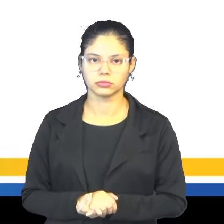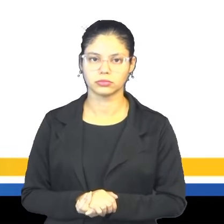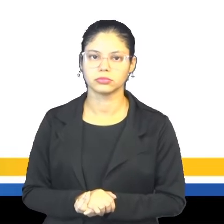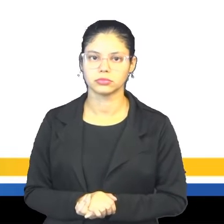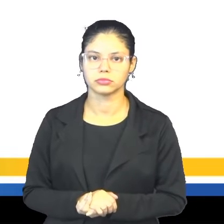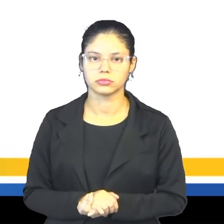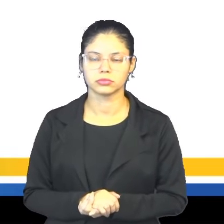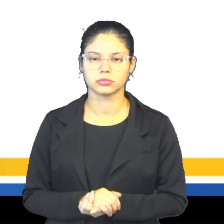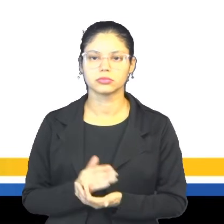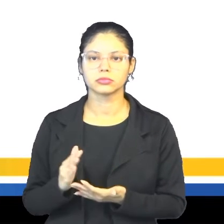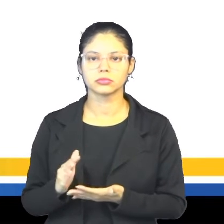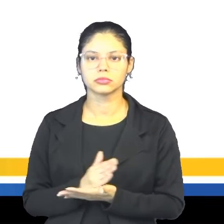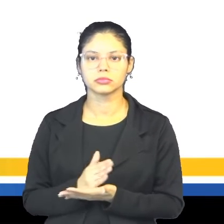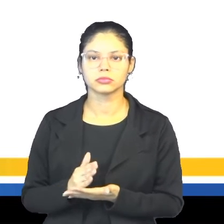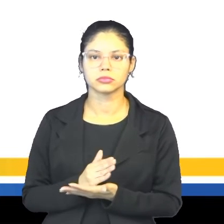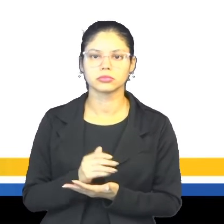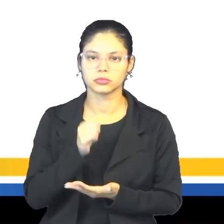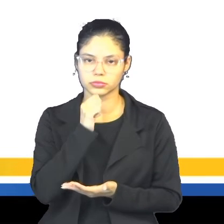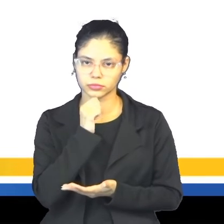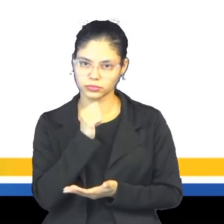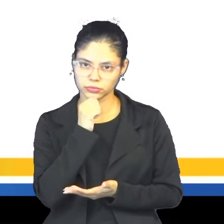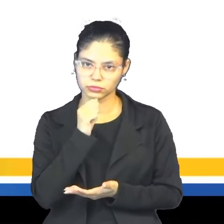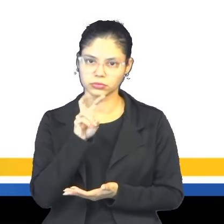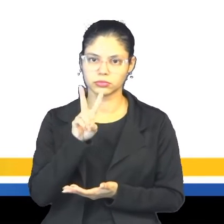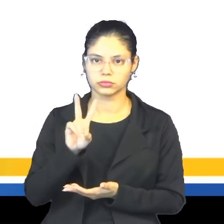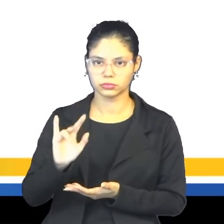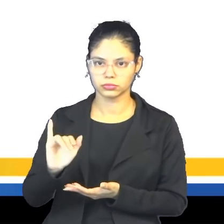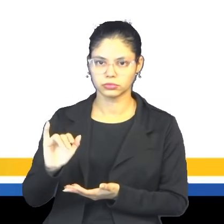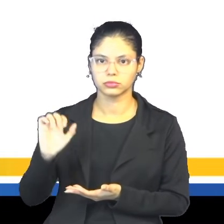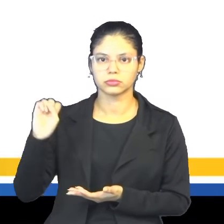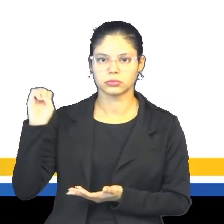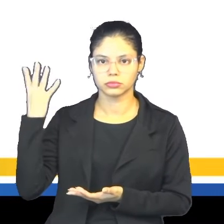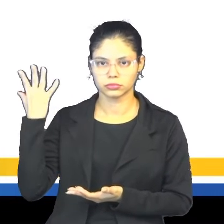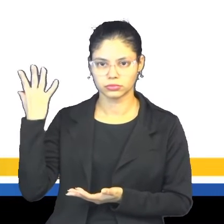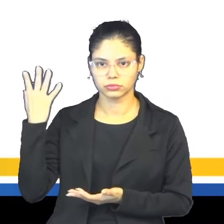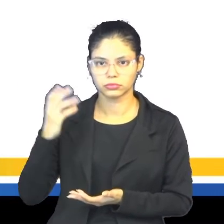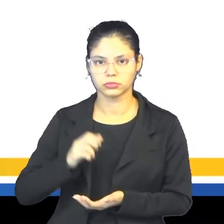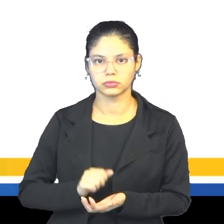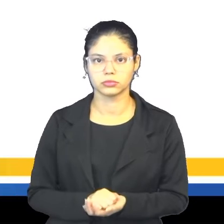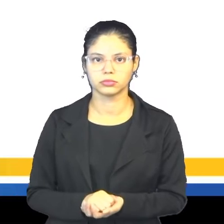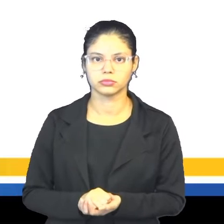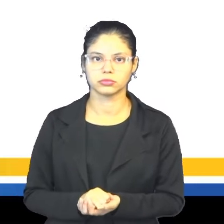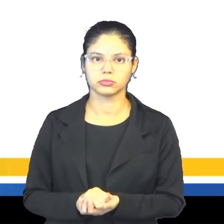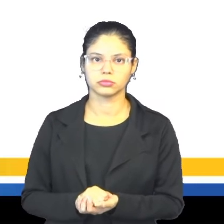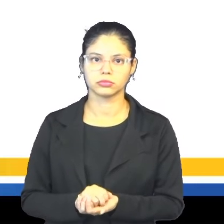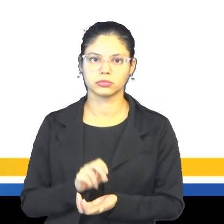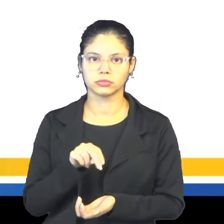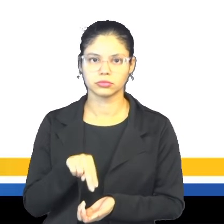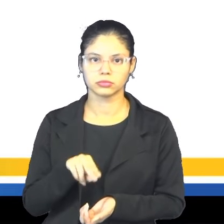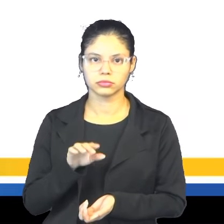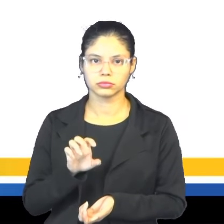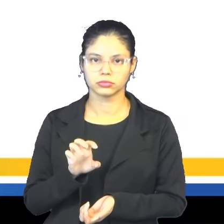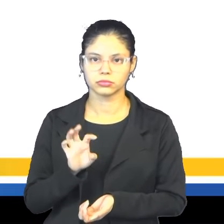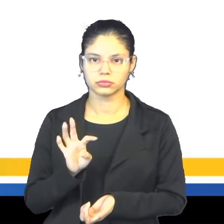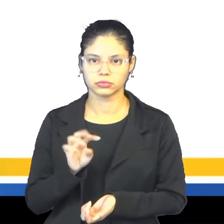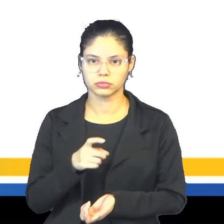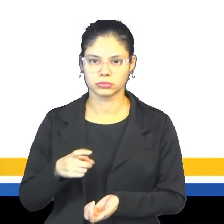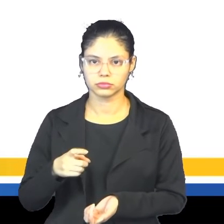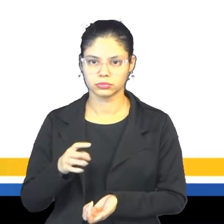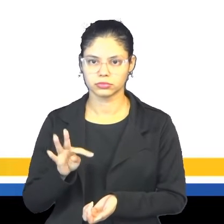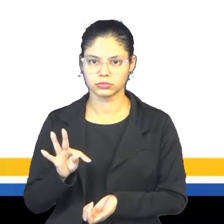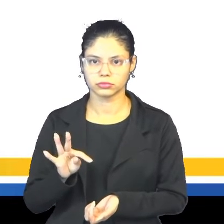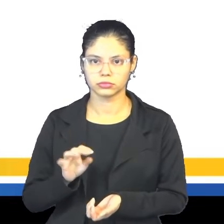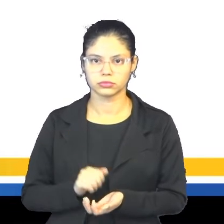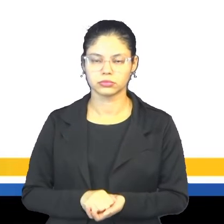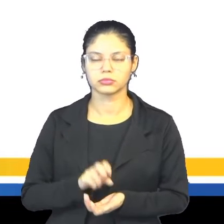referir a algo que ainda vai acontecer, né, nós temos aí o next. A palavra next, ela vai indicar, né, algo que ainda